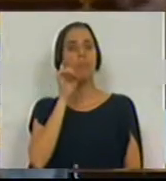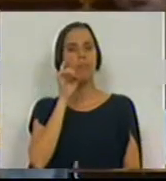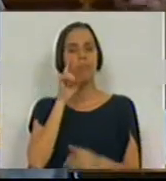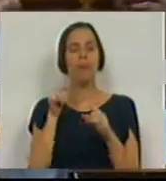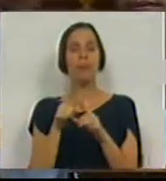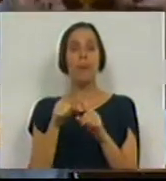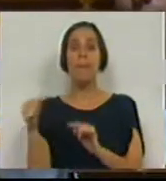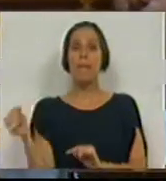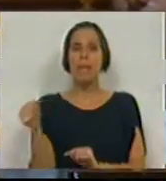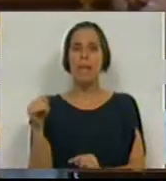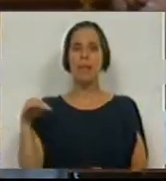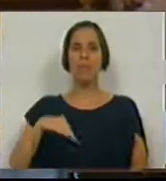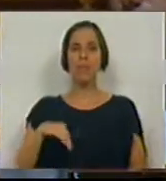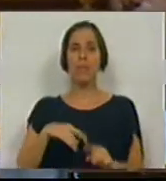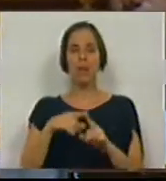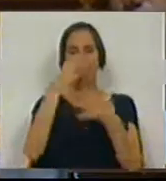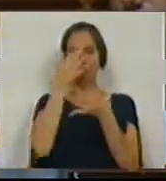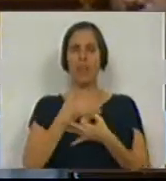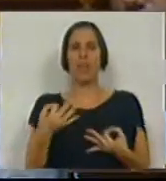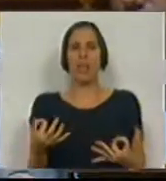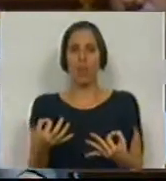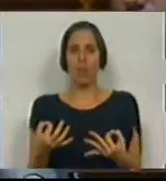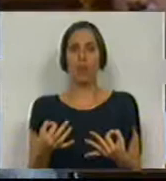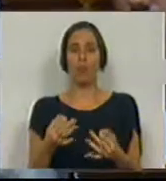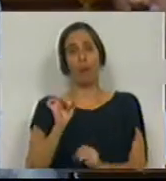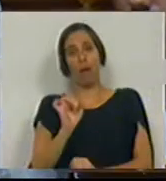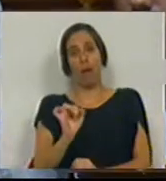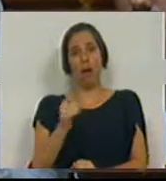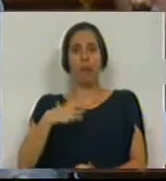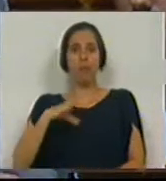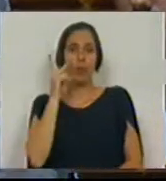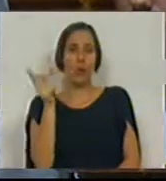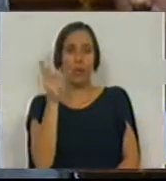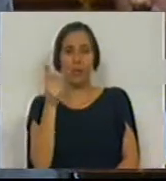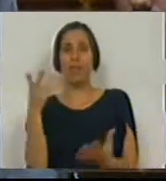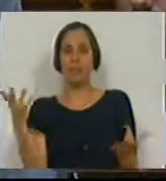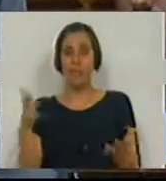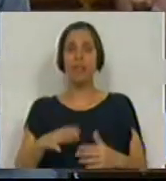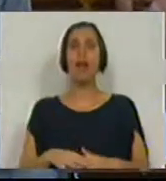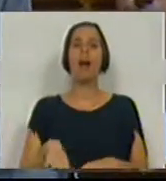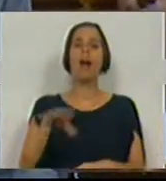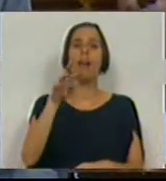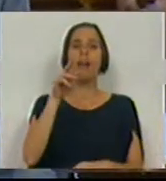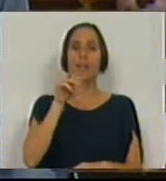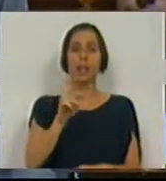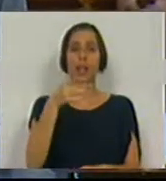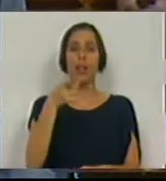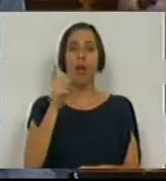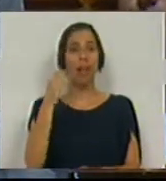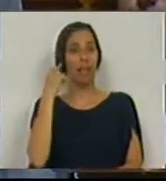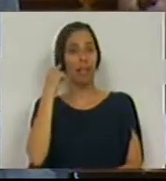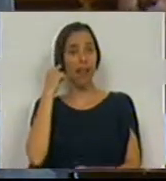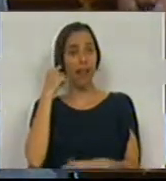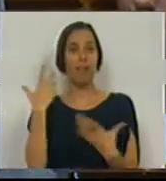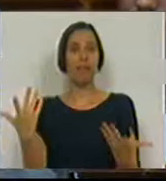de um mínimo salário digno para a sua sobrevivência. Trinta e nove anos depois,